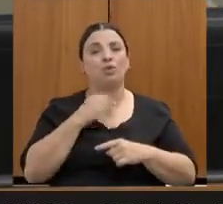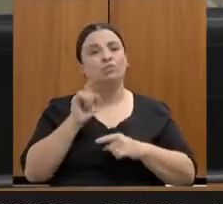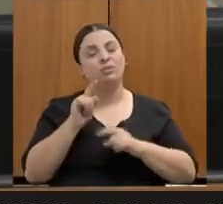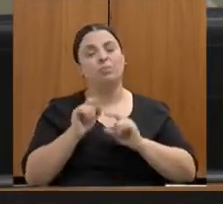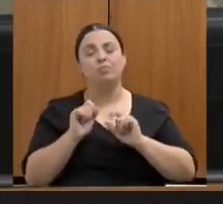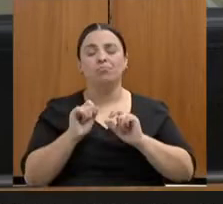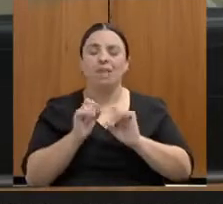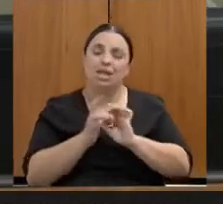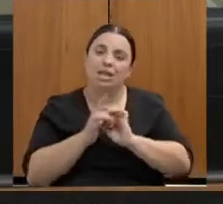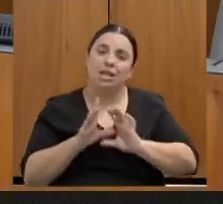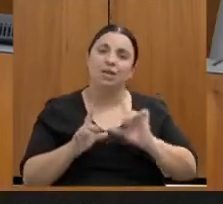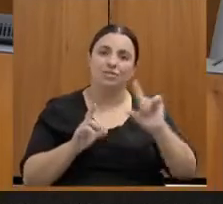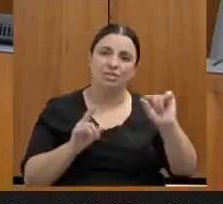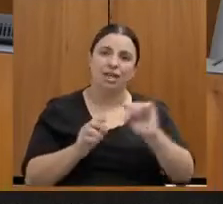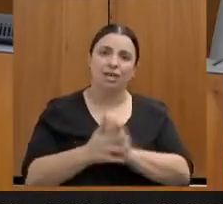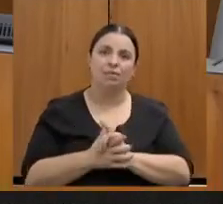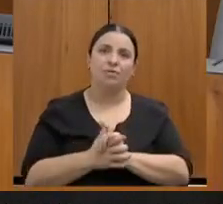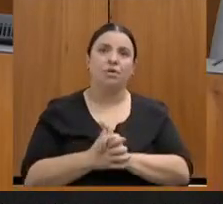finais.